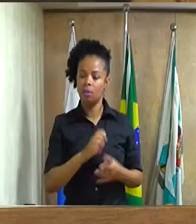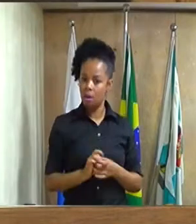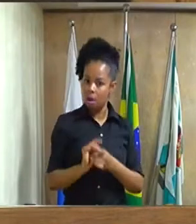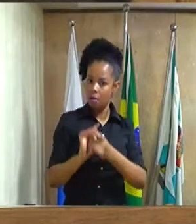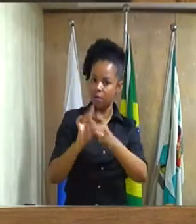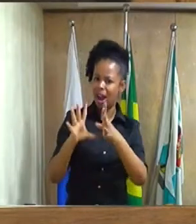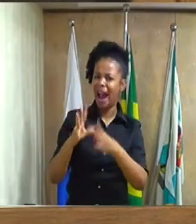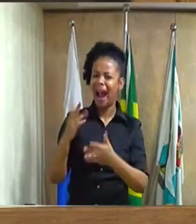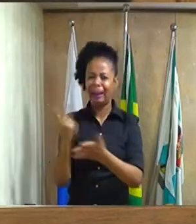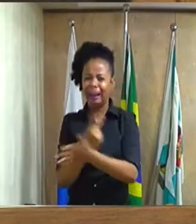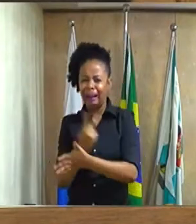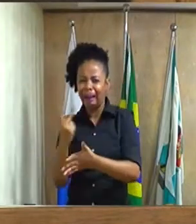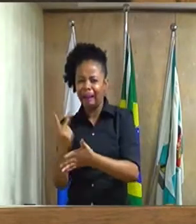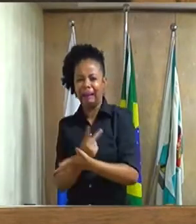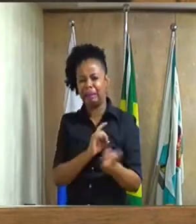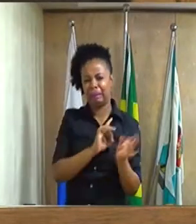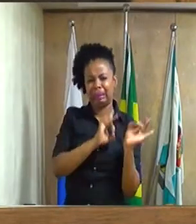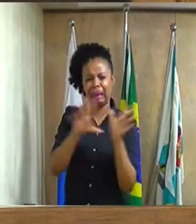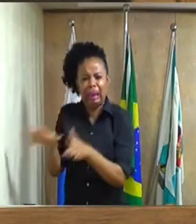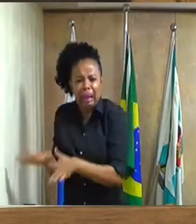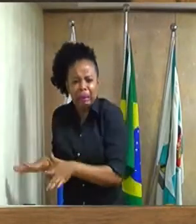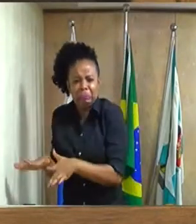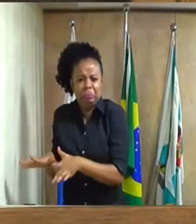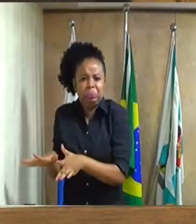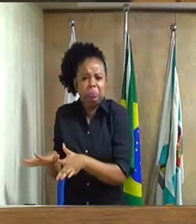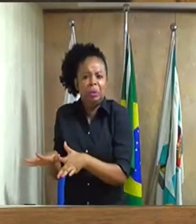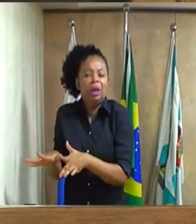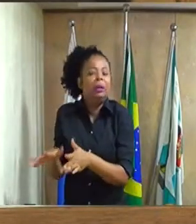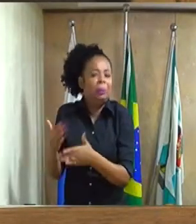arrasada. Deixar essa cidade